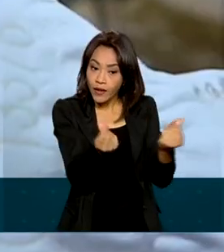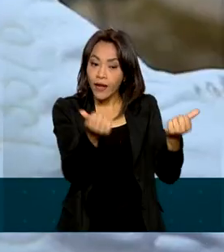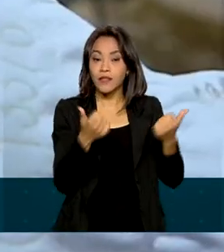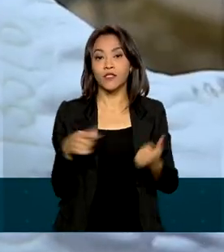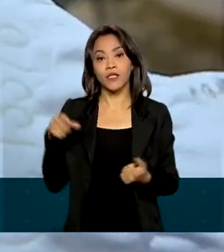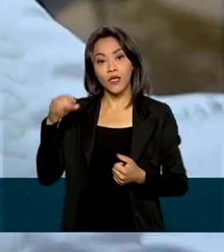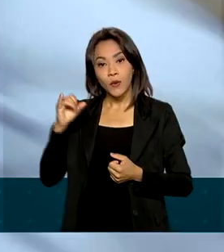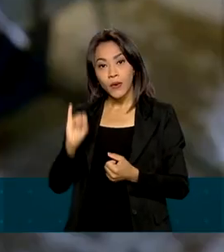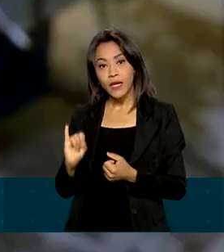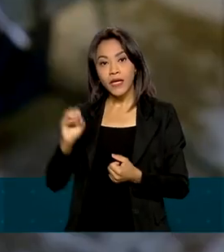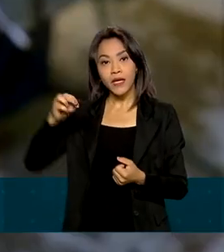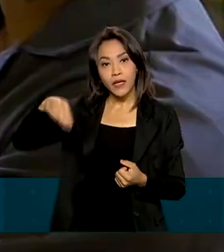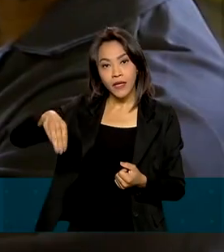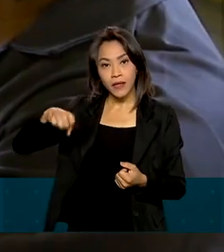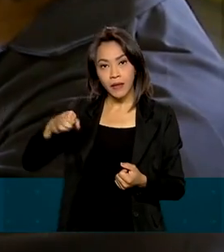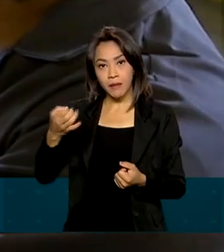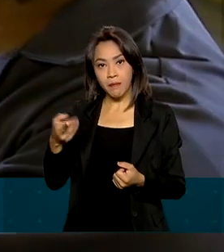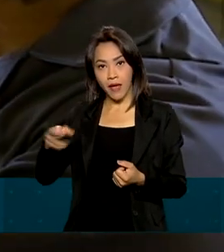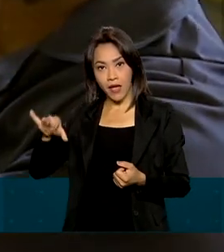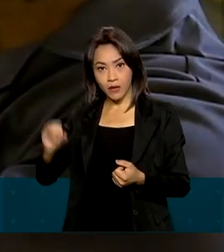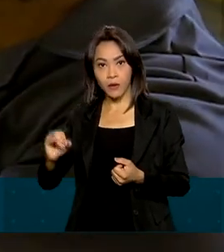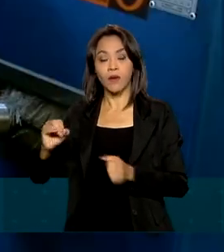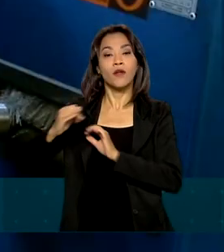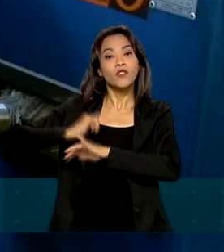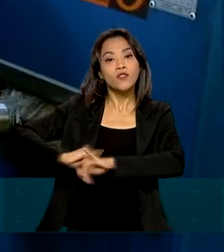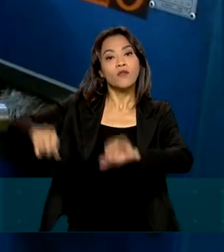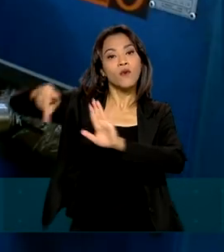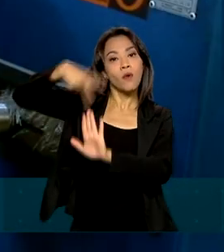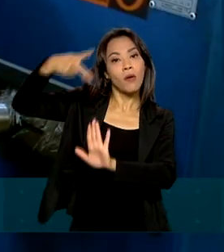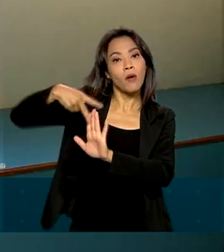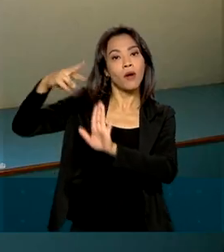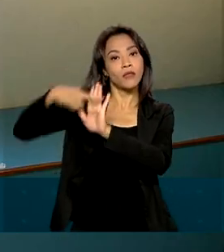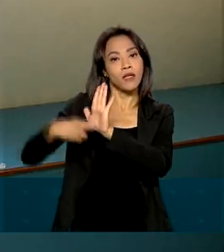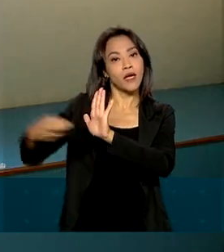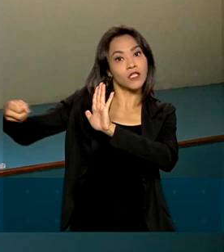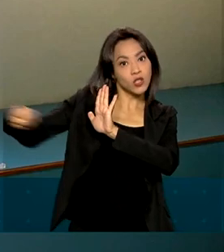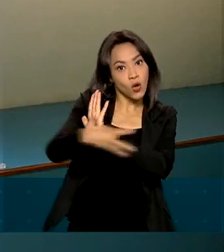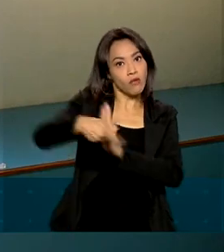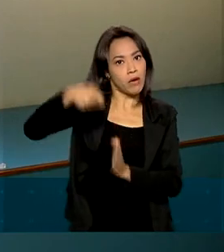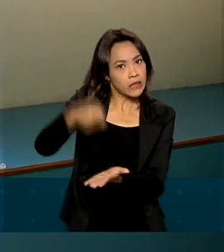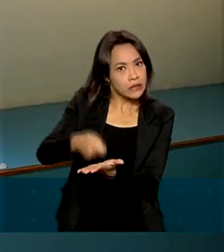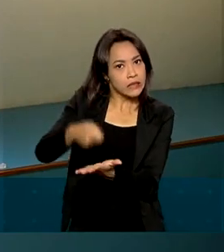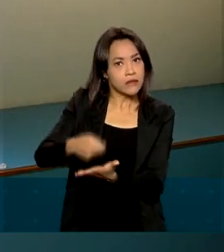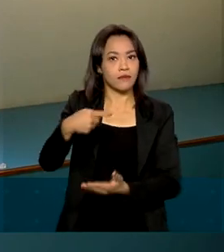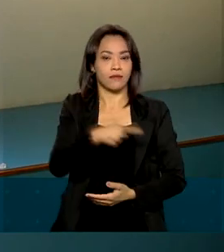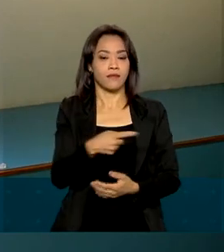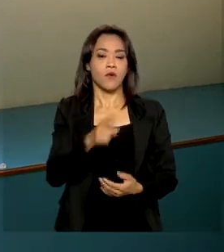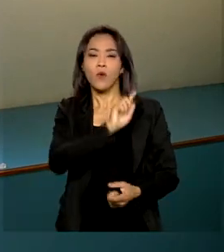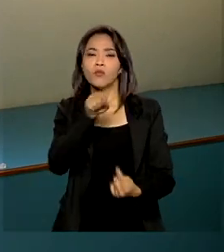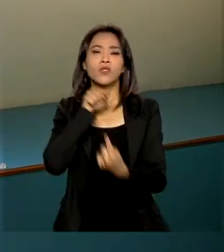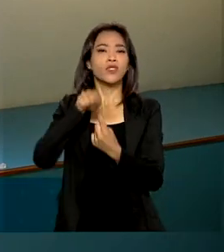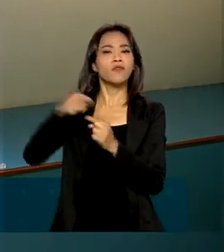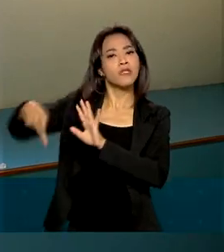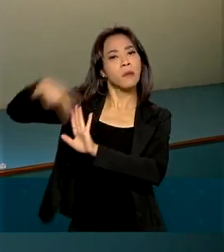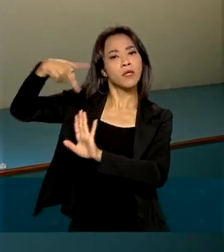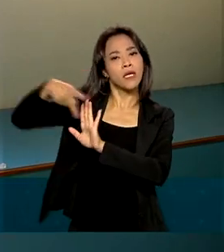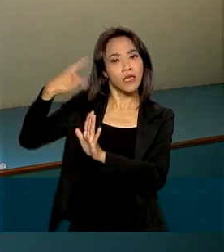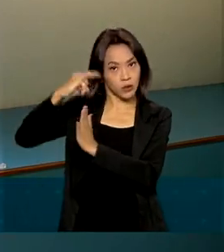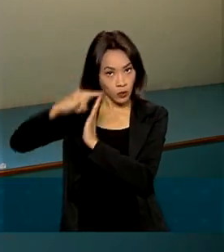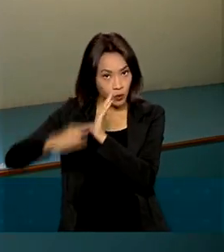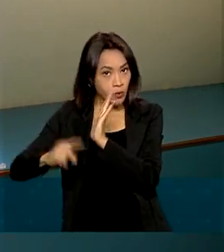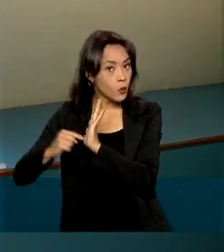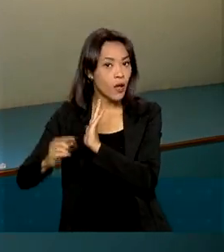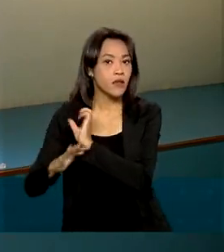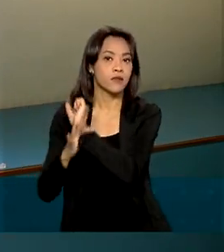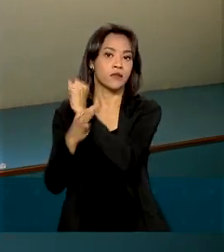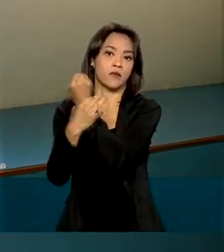publicou uma nova portaria, com normas mais rígidas para o setor. O foco principal dessa portaria é segurança. Então, na verdade, ela